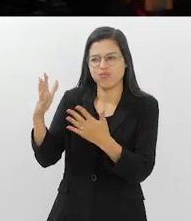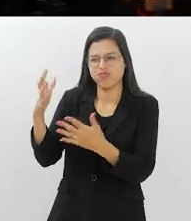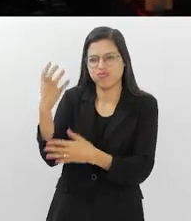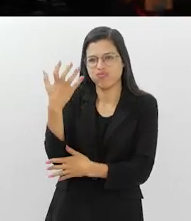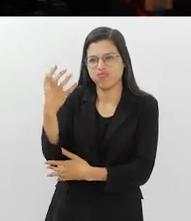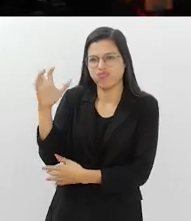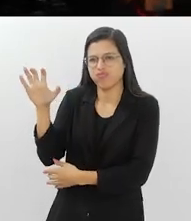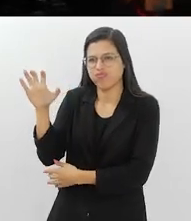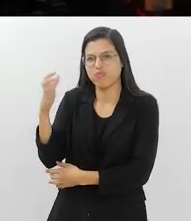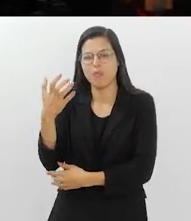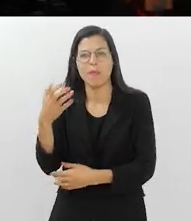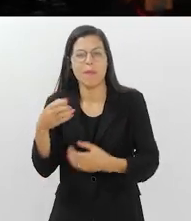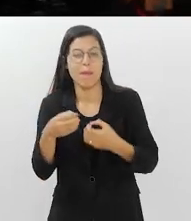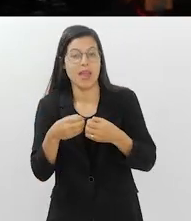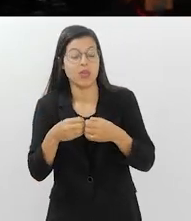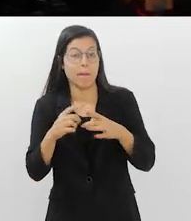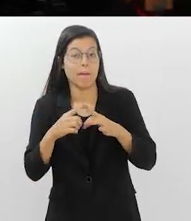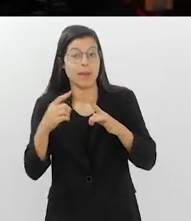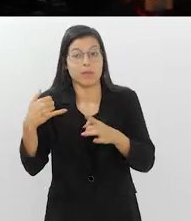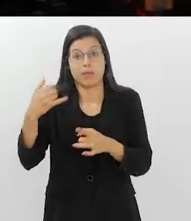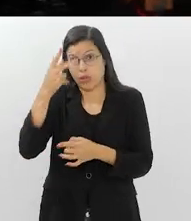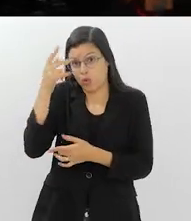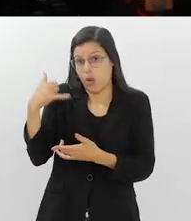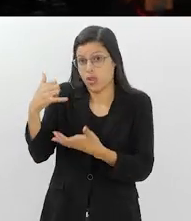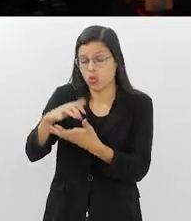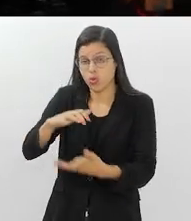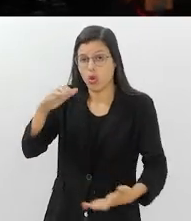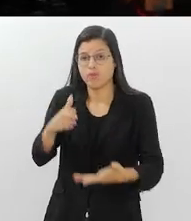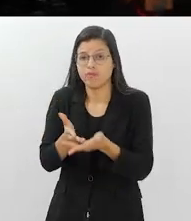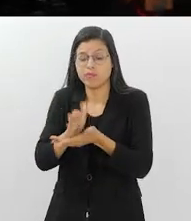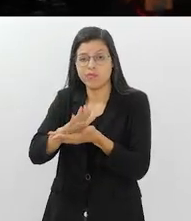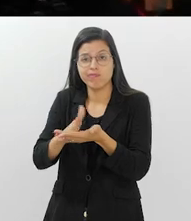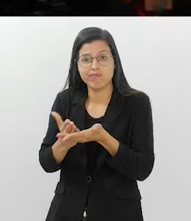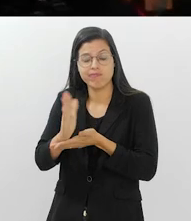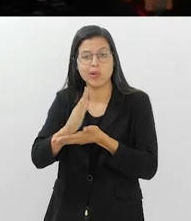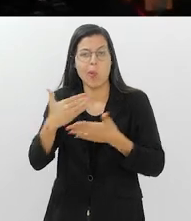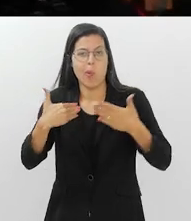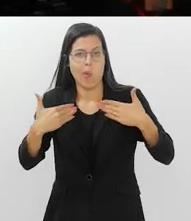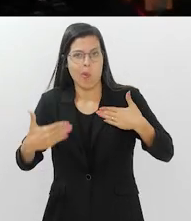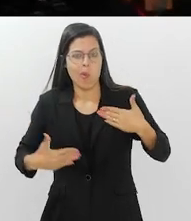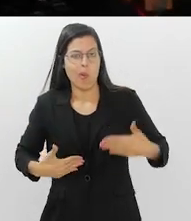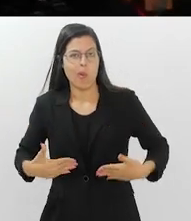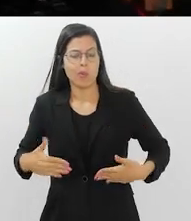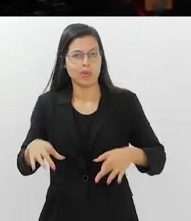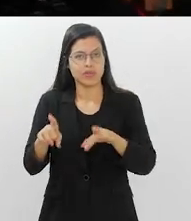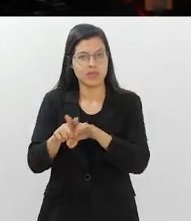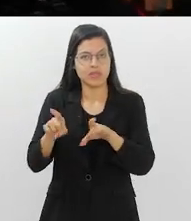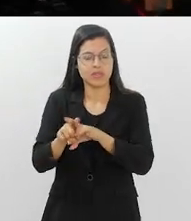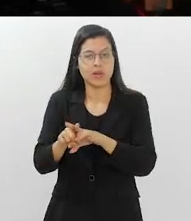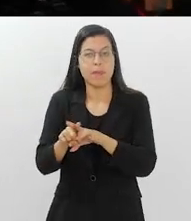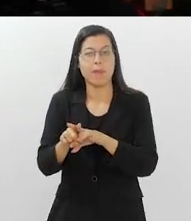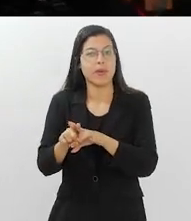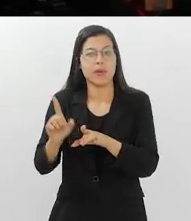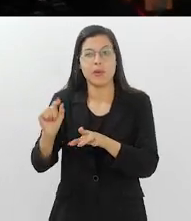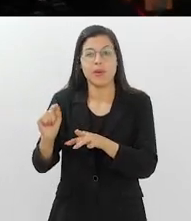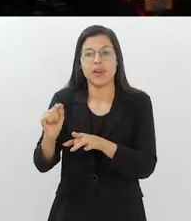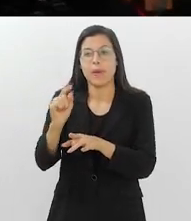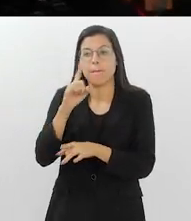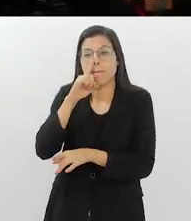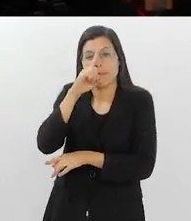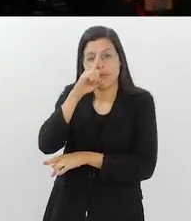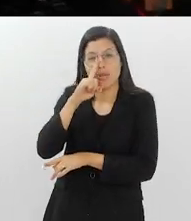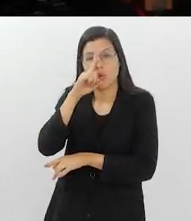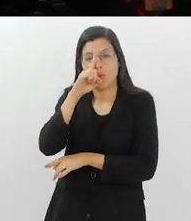o impacto vai muito além do desconforto. O calor extremo não só sobrecarrega o corpo, como também pode transformar-se em uma ameaça